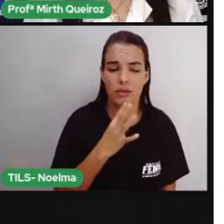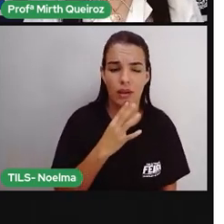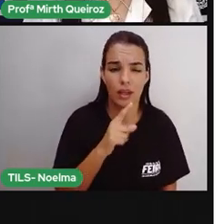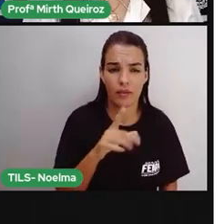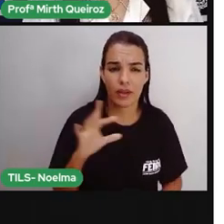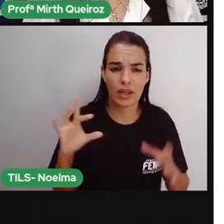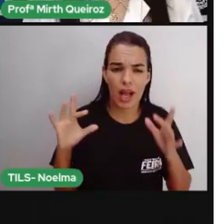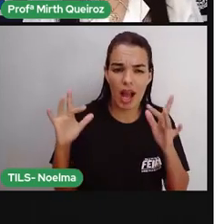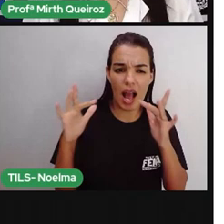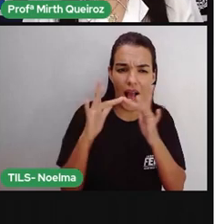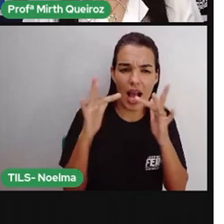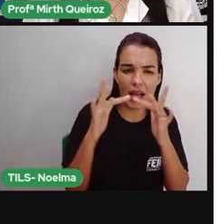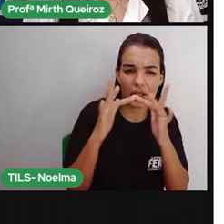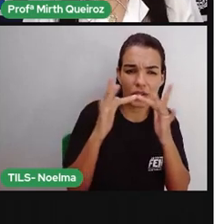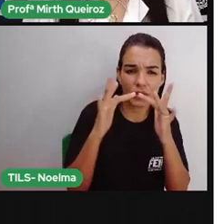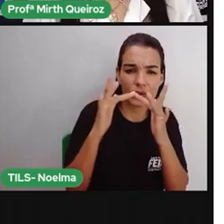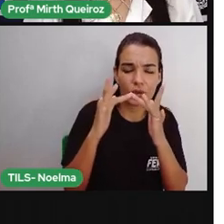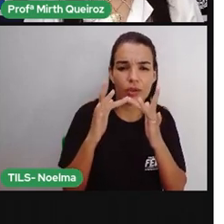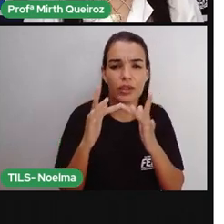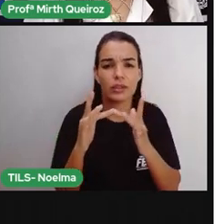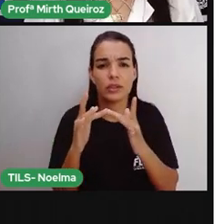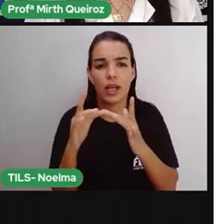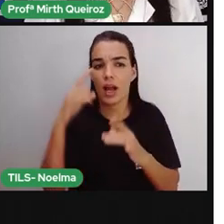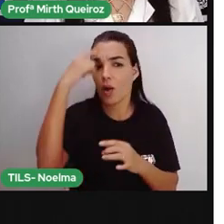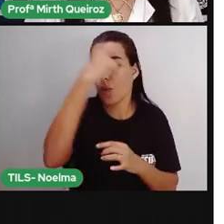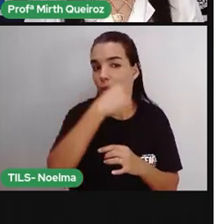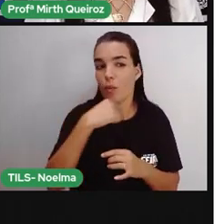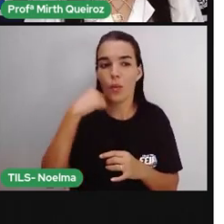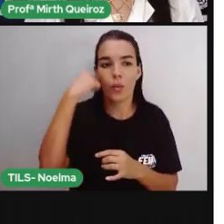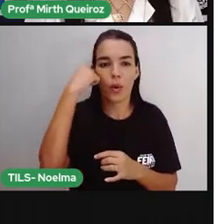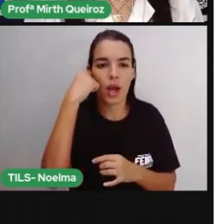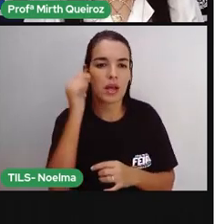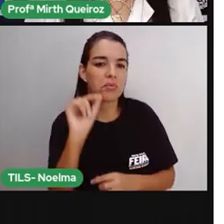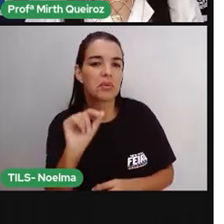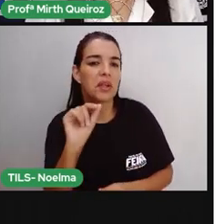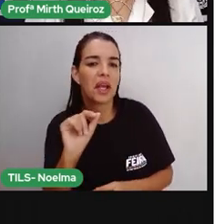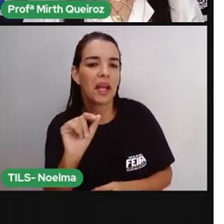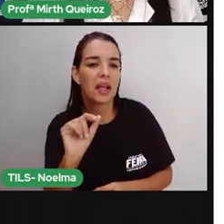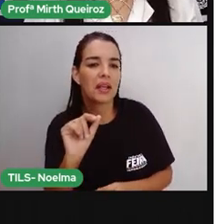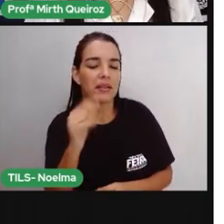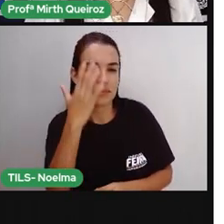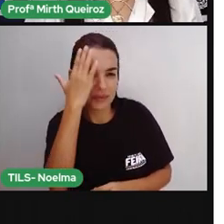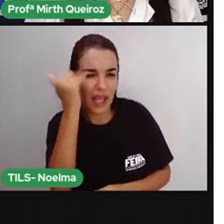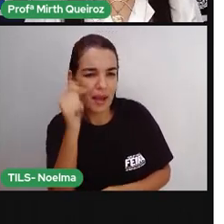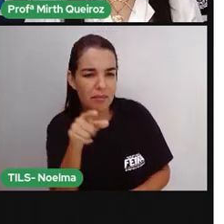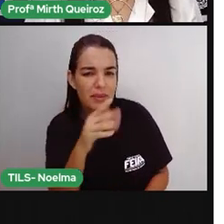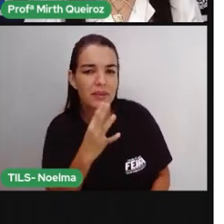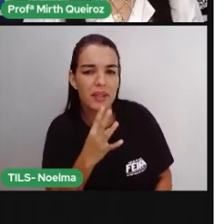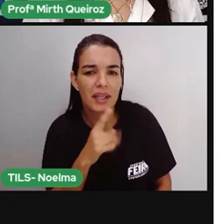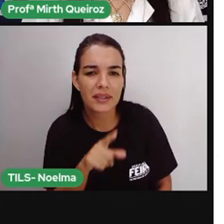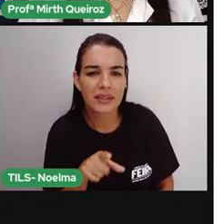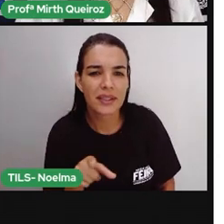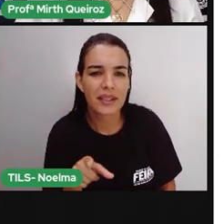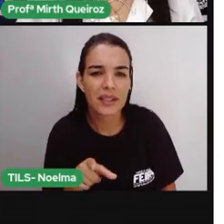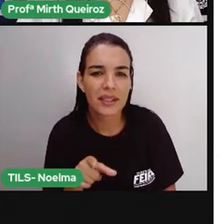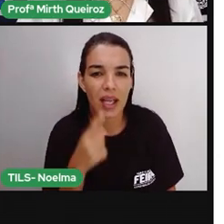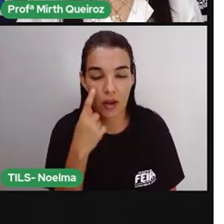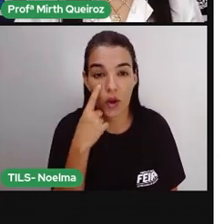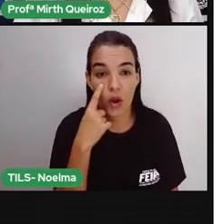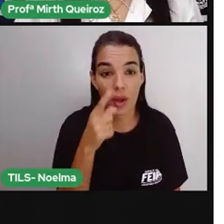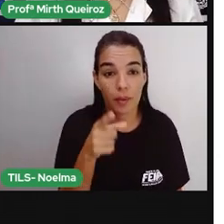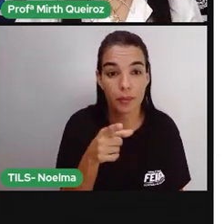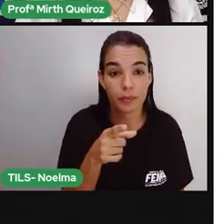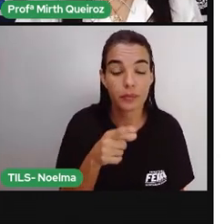associação da cara com a coroa? De quem é quem aí? Vocês conseguem fazer isso? Nós temos